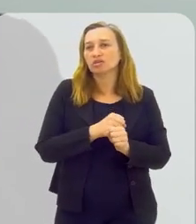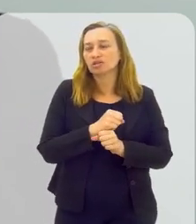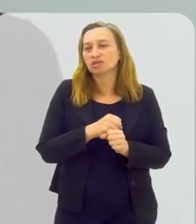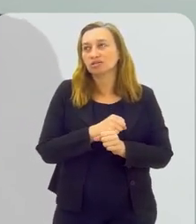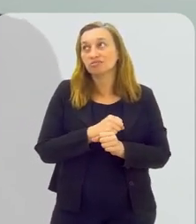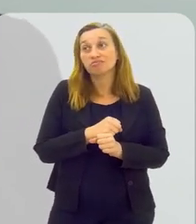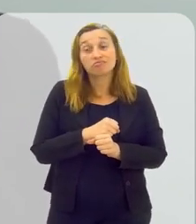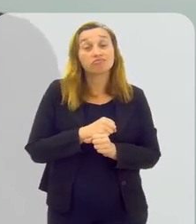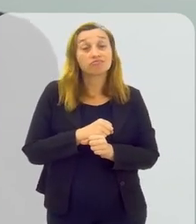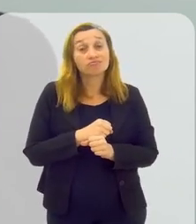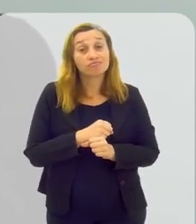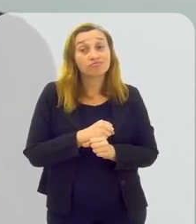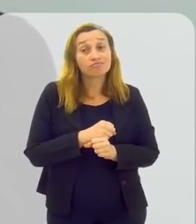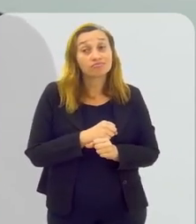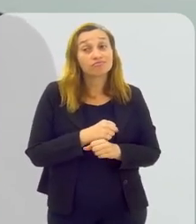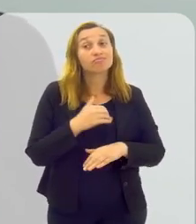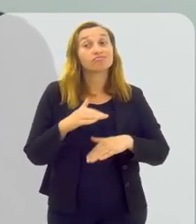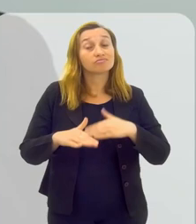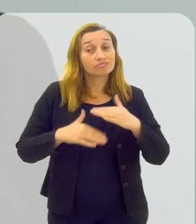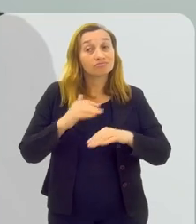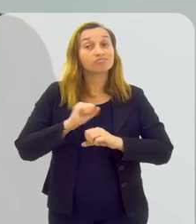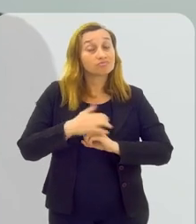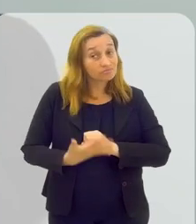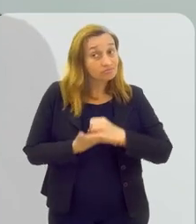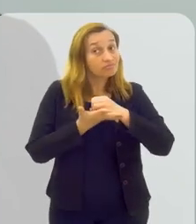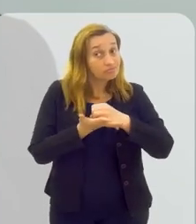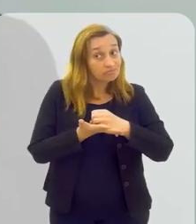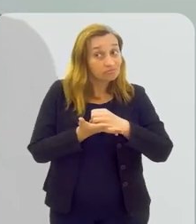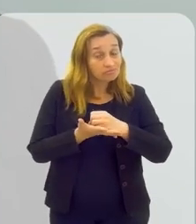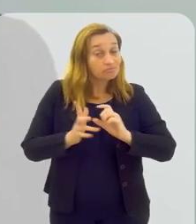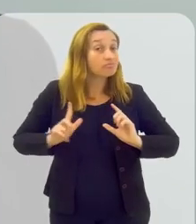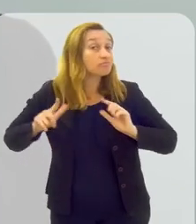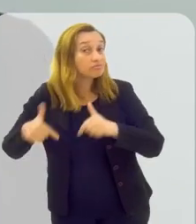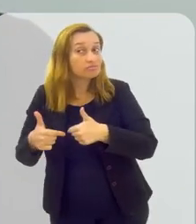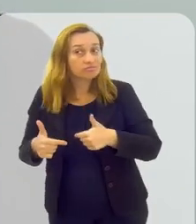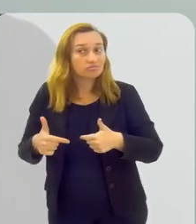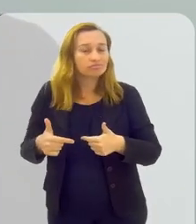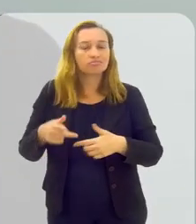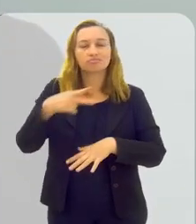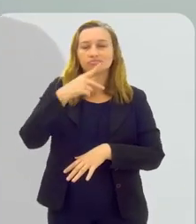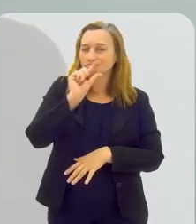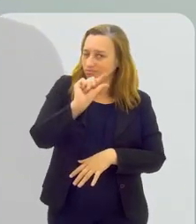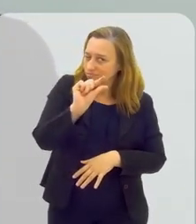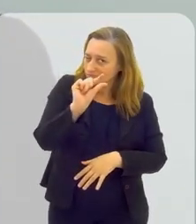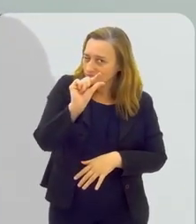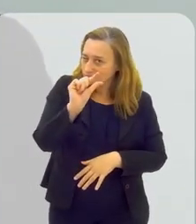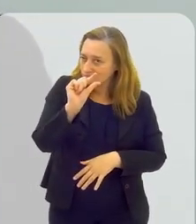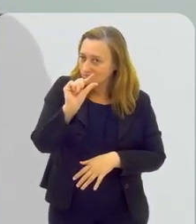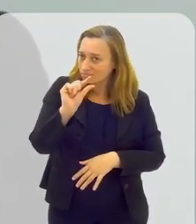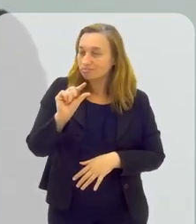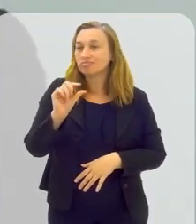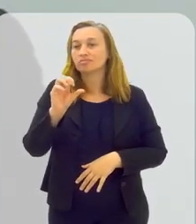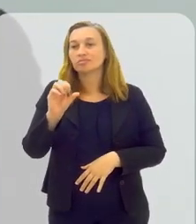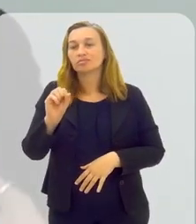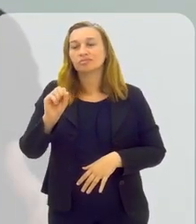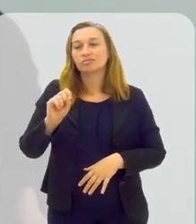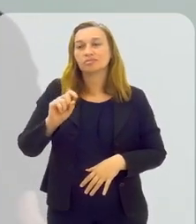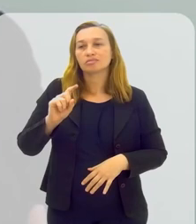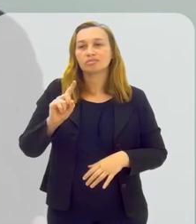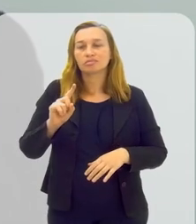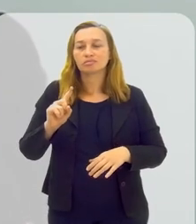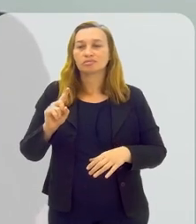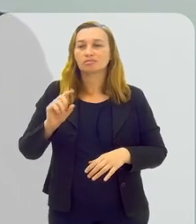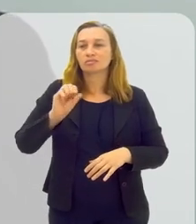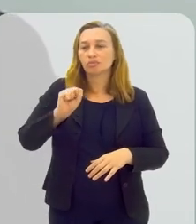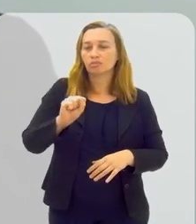desenvolvimento sustentável, a década da ação. Eu queria que você falasse um pouquinho desses próximos oito anos,